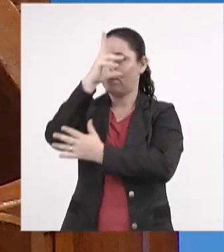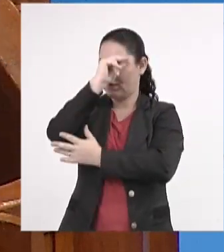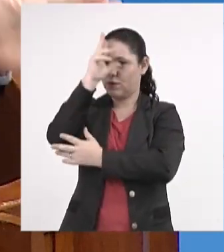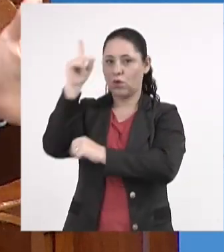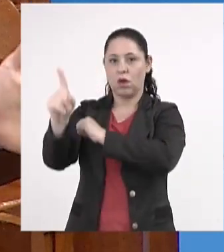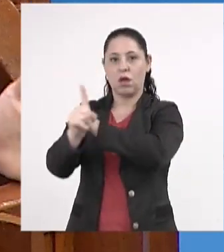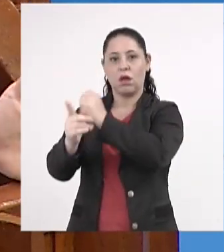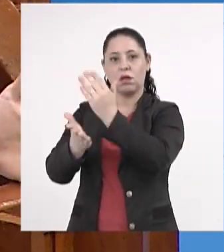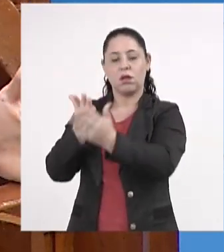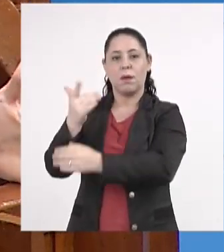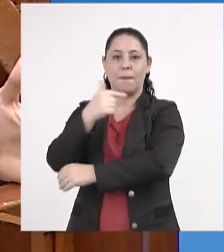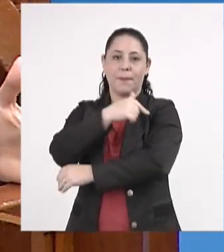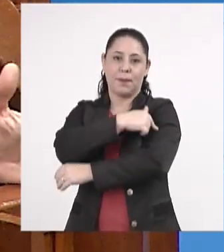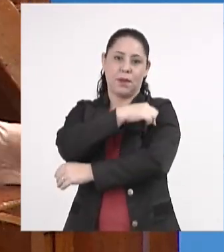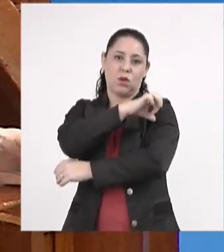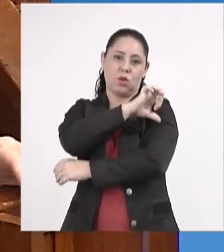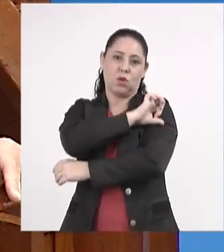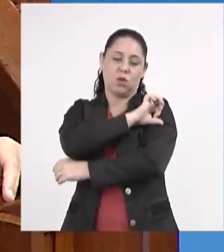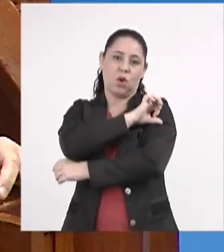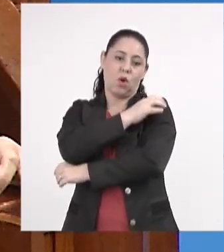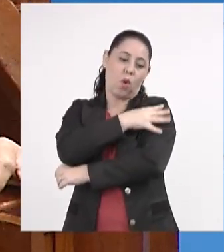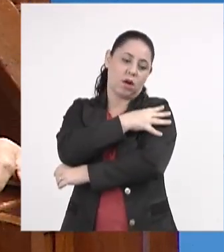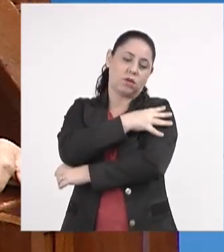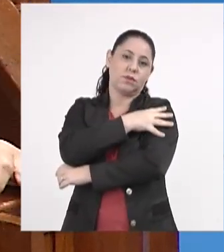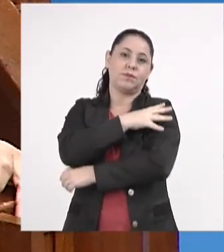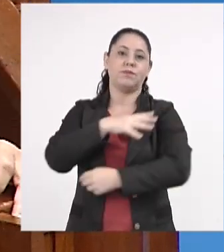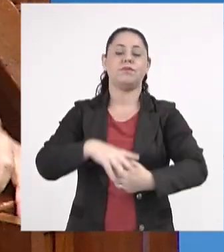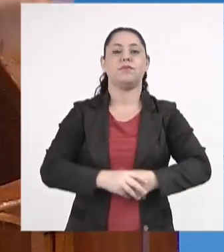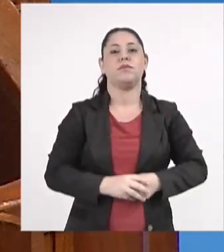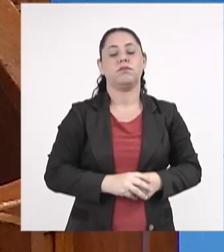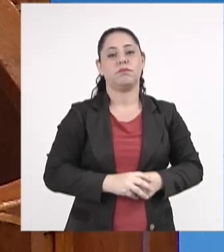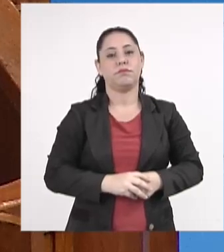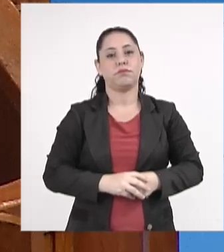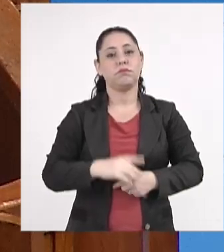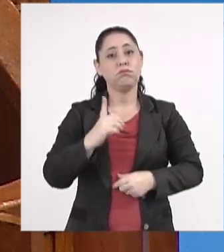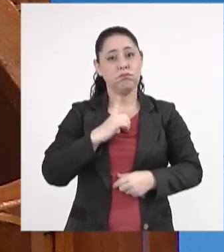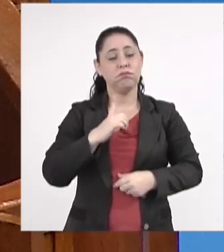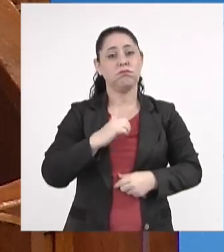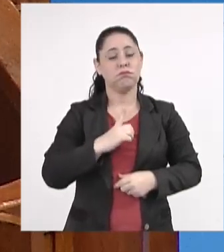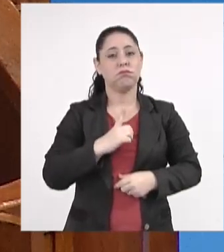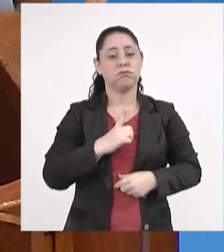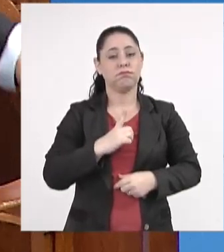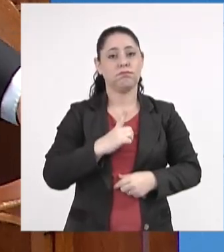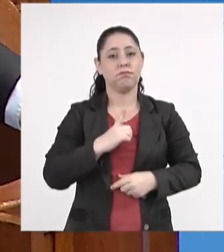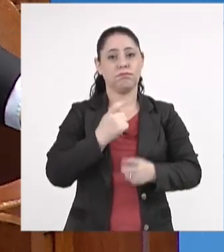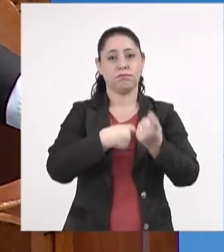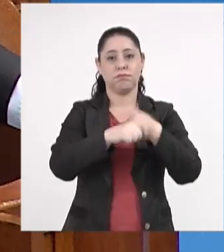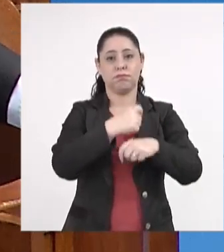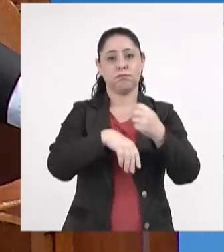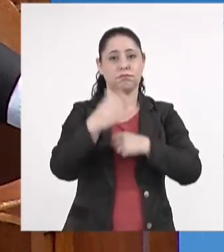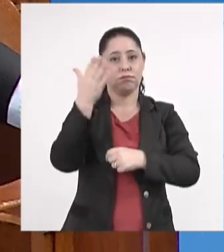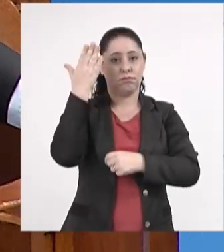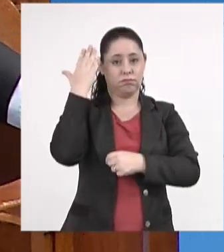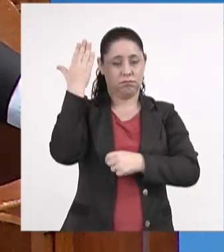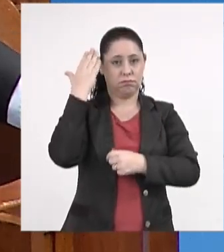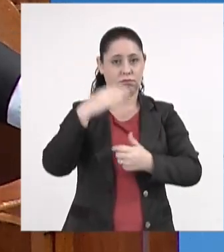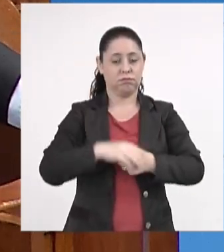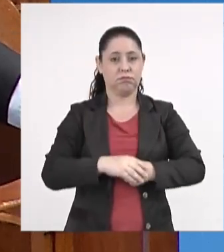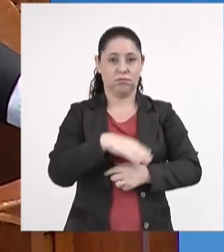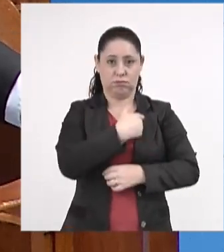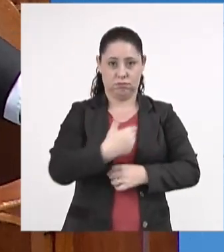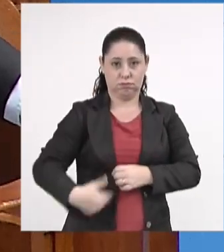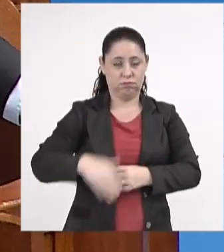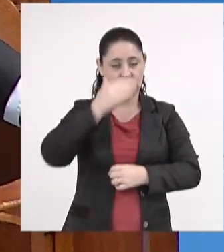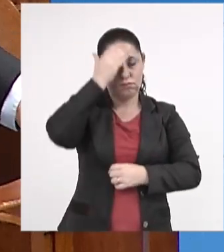atender de primeiro ao quarto ano. E nós tivemos, na gestão passada do